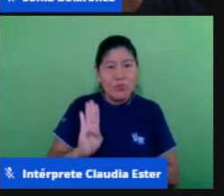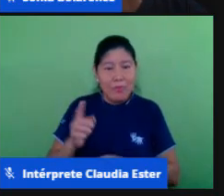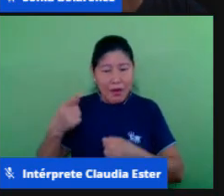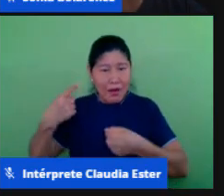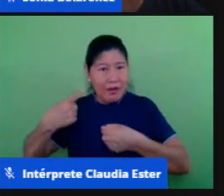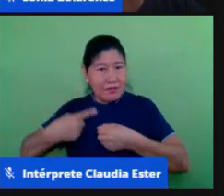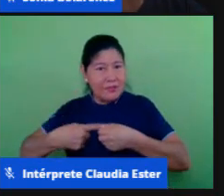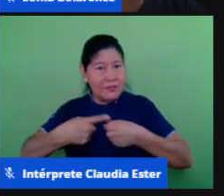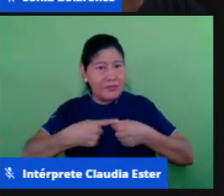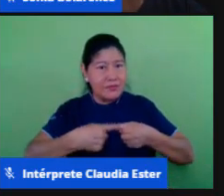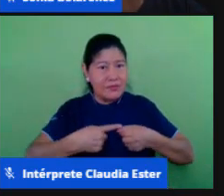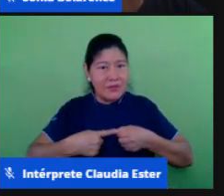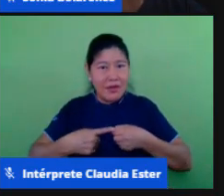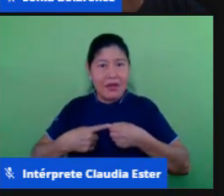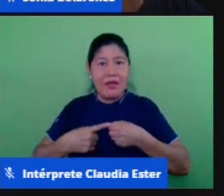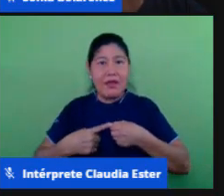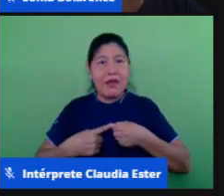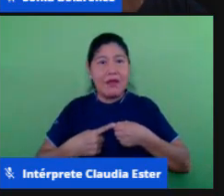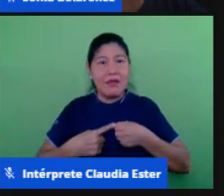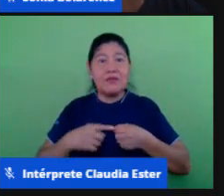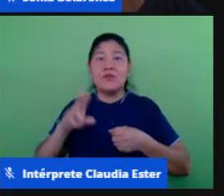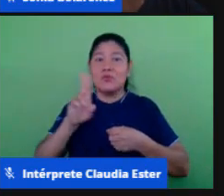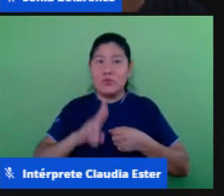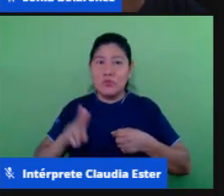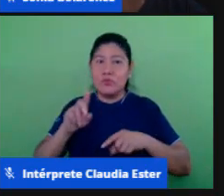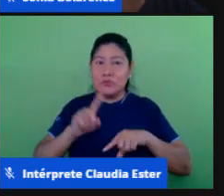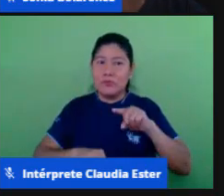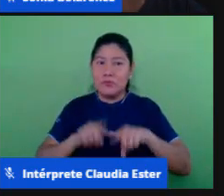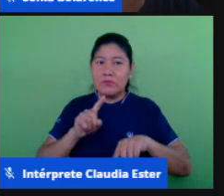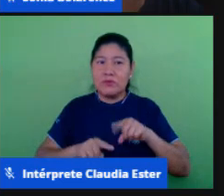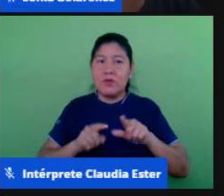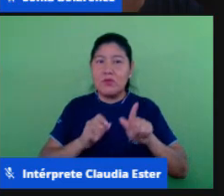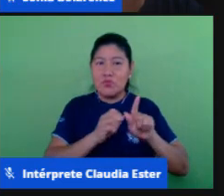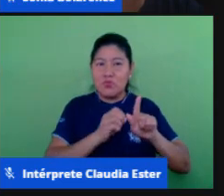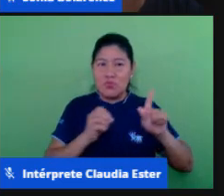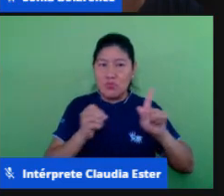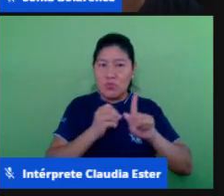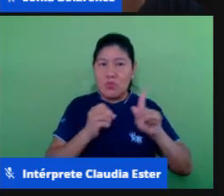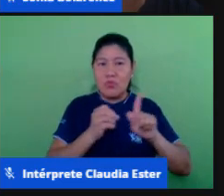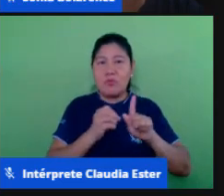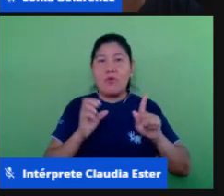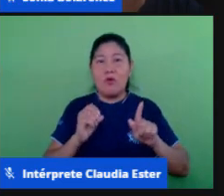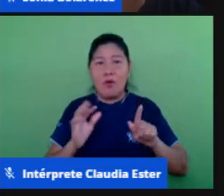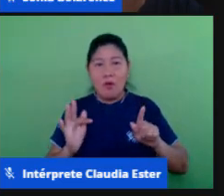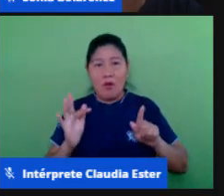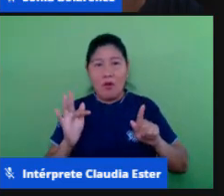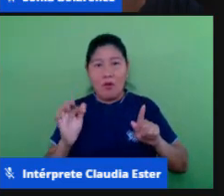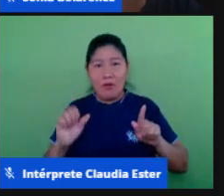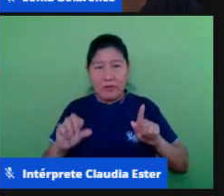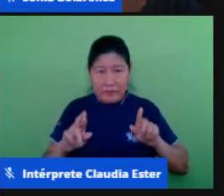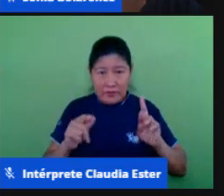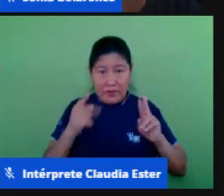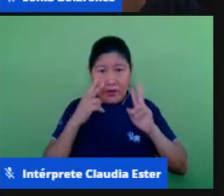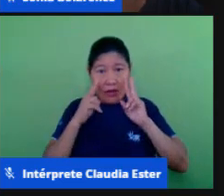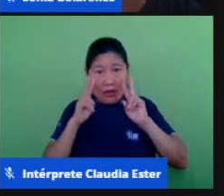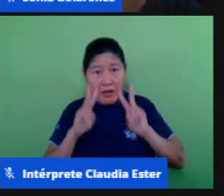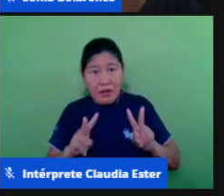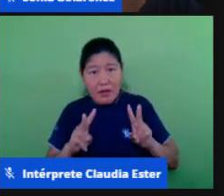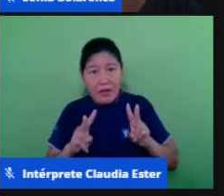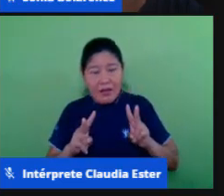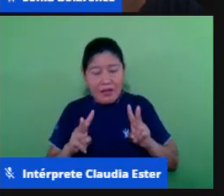então o uso dessa ferramenta o Google Word ele proporciona essa visão